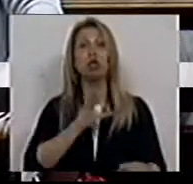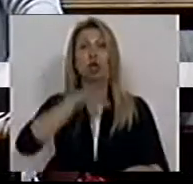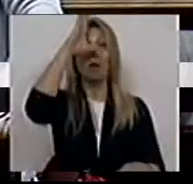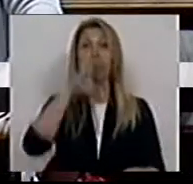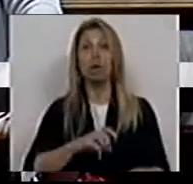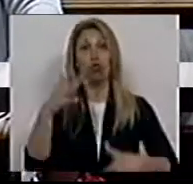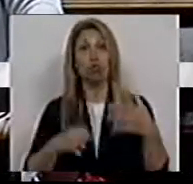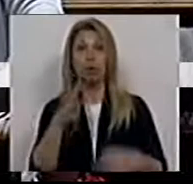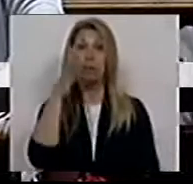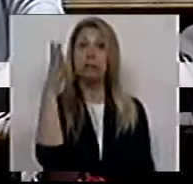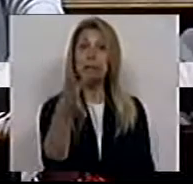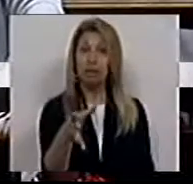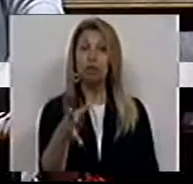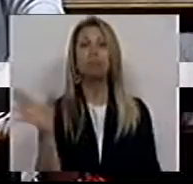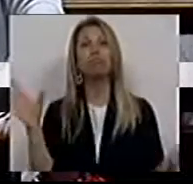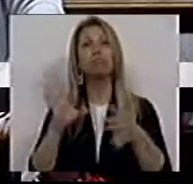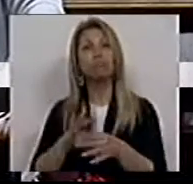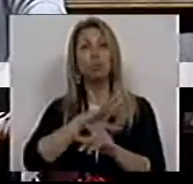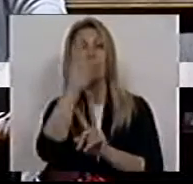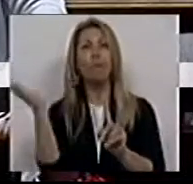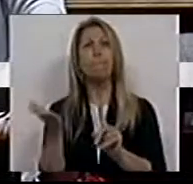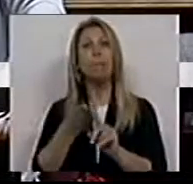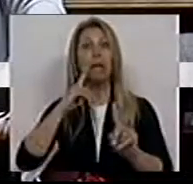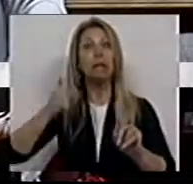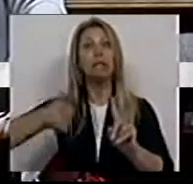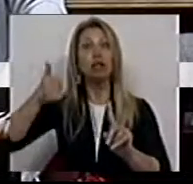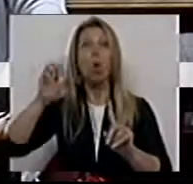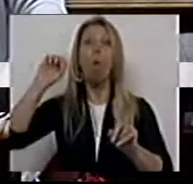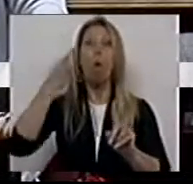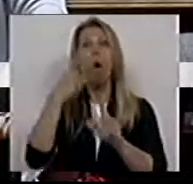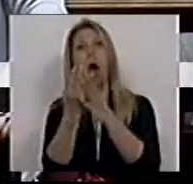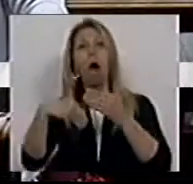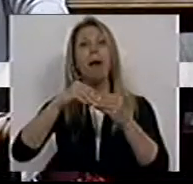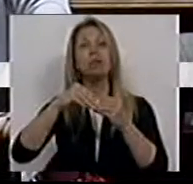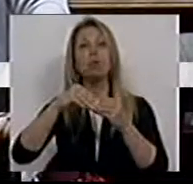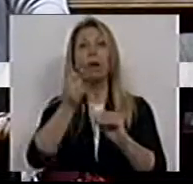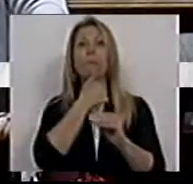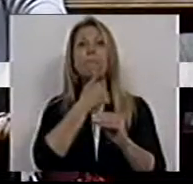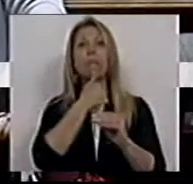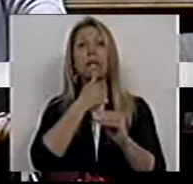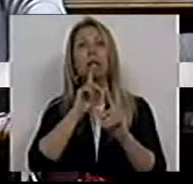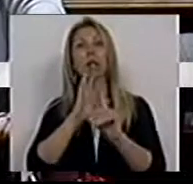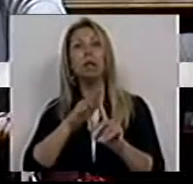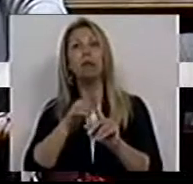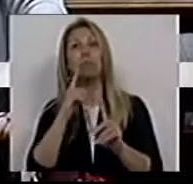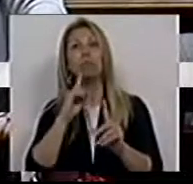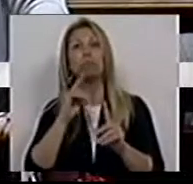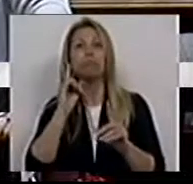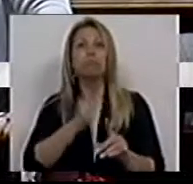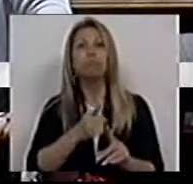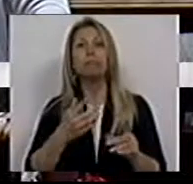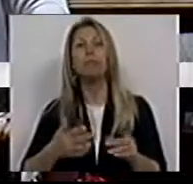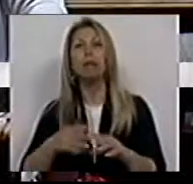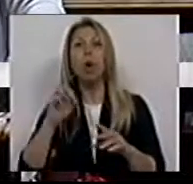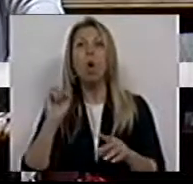se reporta a aplicação de uma pena principal ou acessória, medida de coação ou de aplicação de injunções